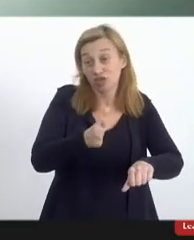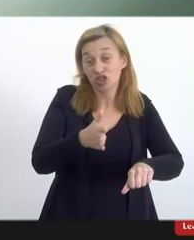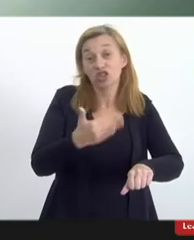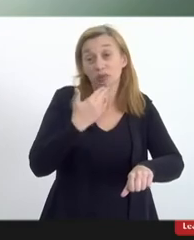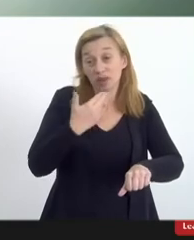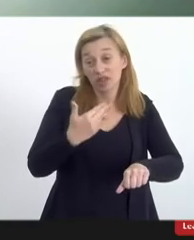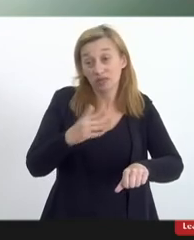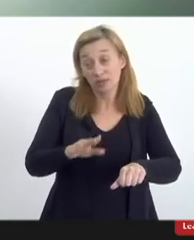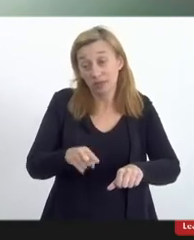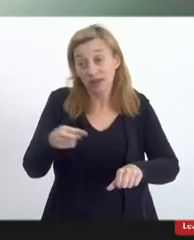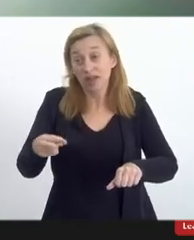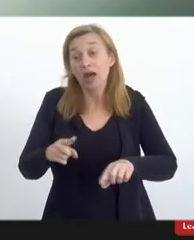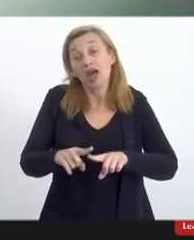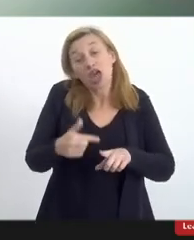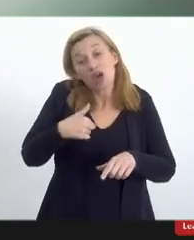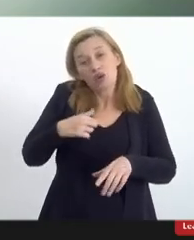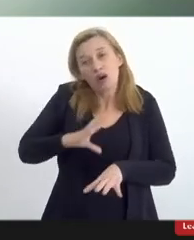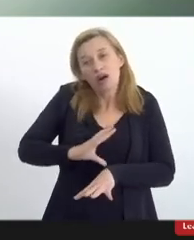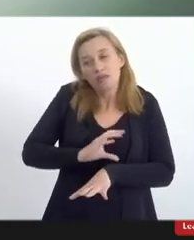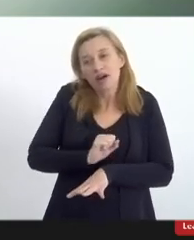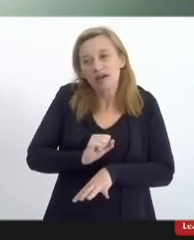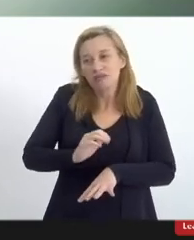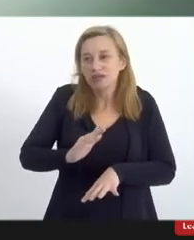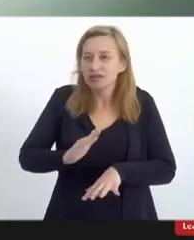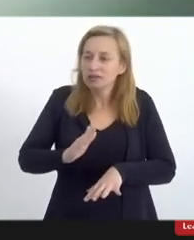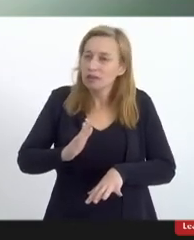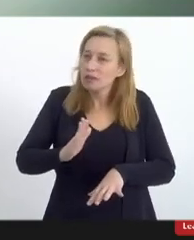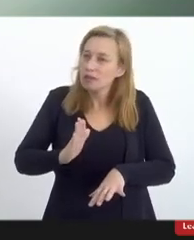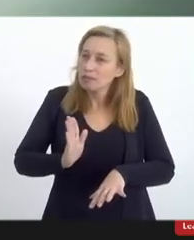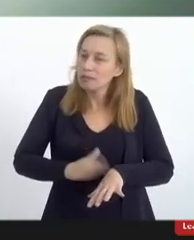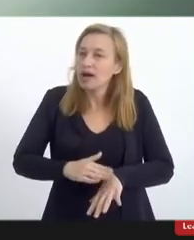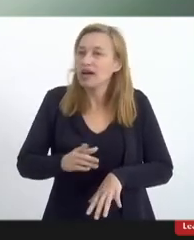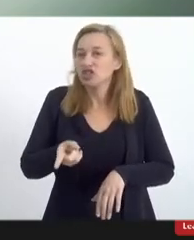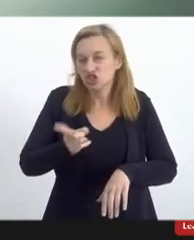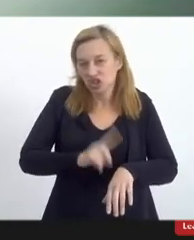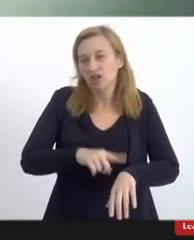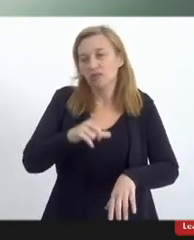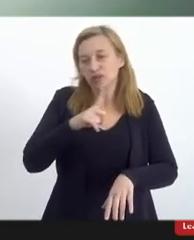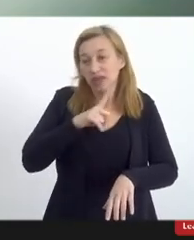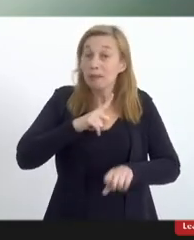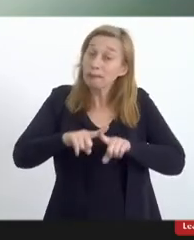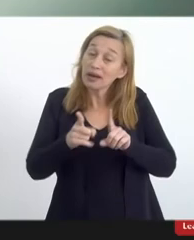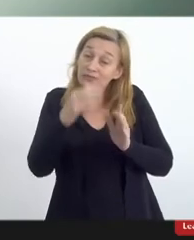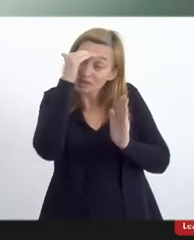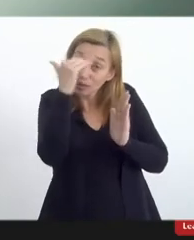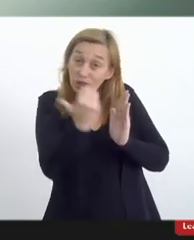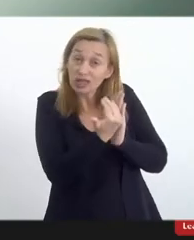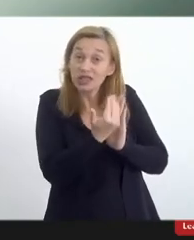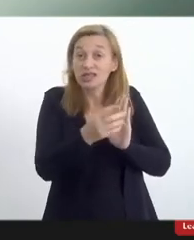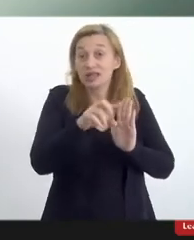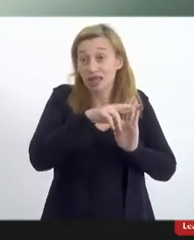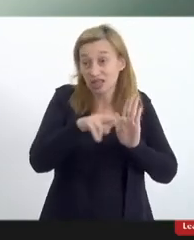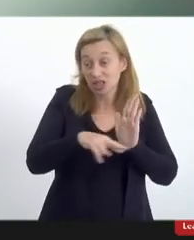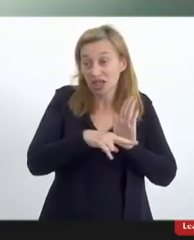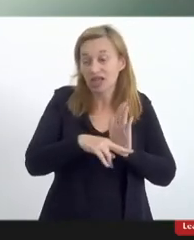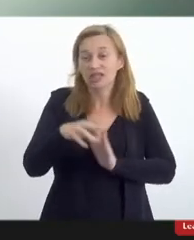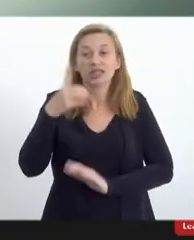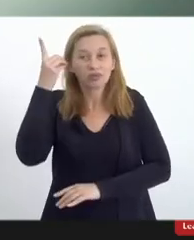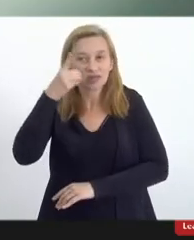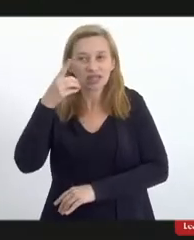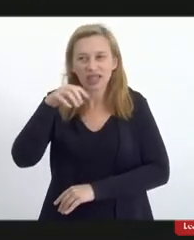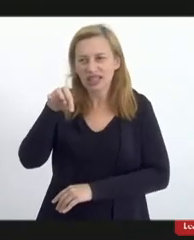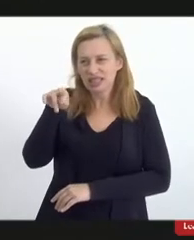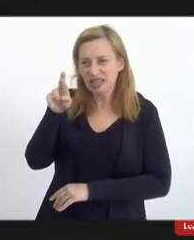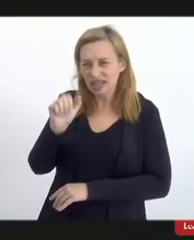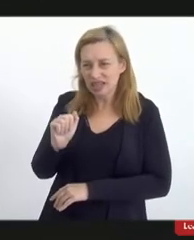dilatação adoraria eu não ter prazo mas precisamos cumprir o prazo deputada Adriana Baltazar para as